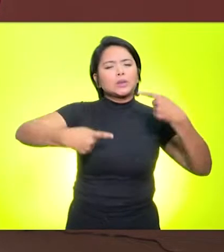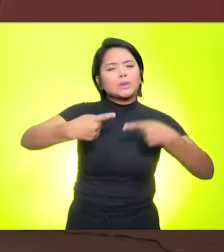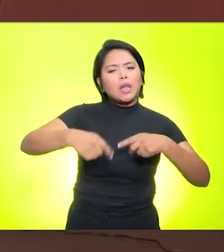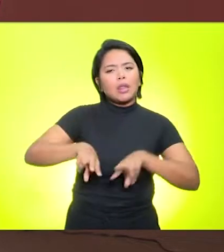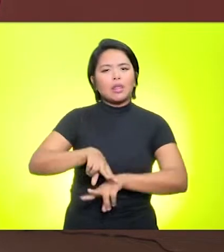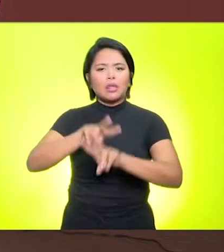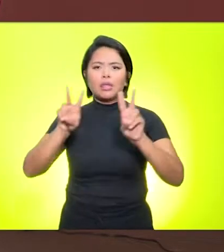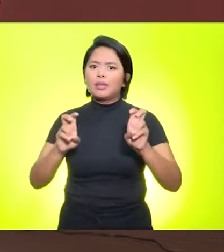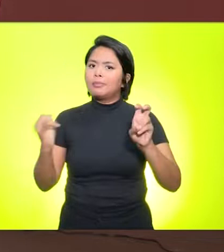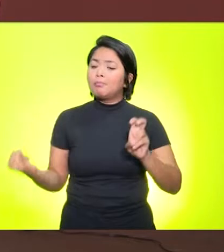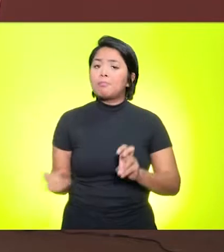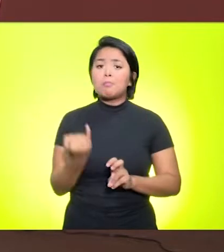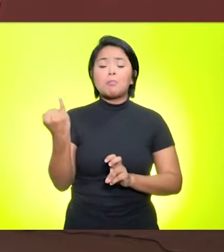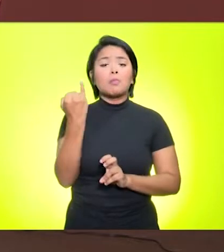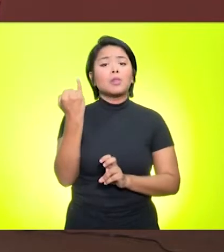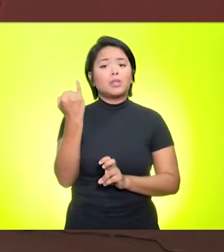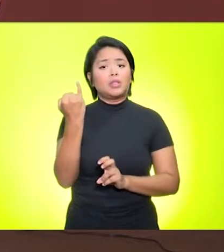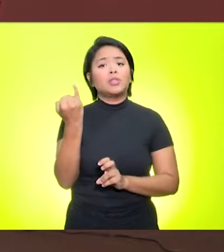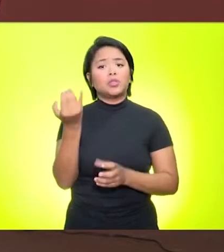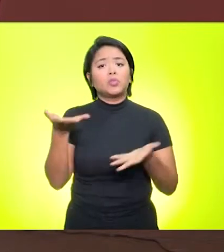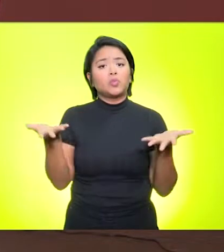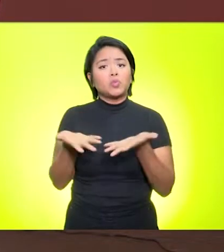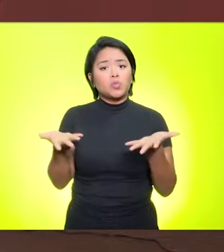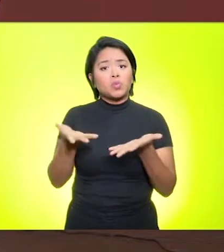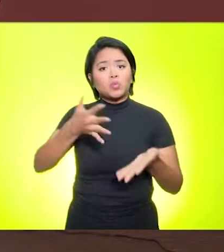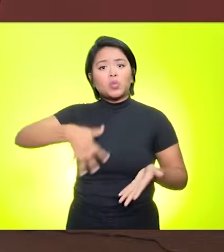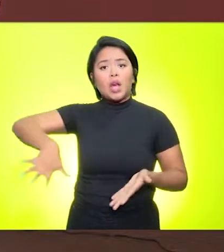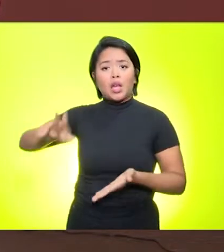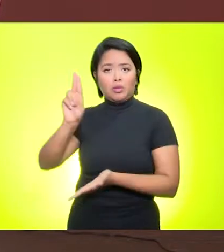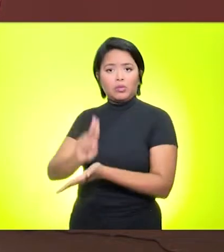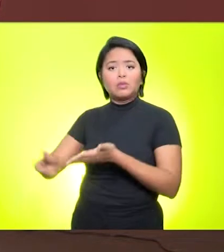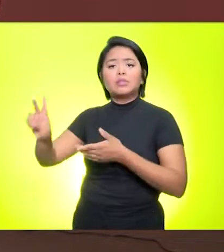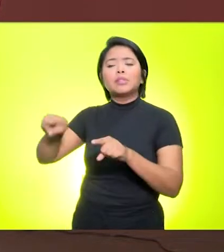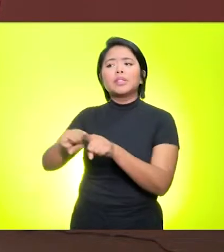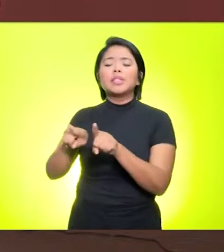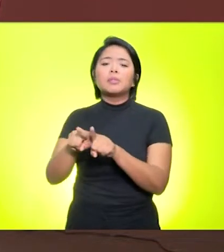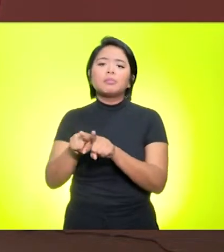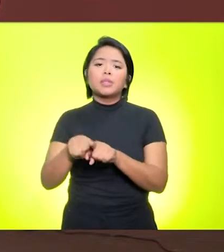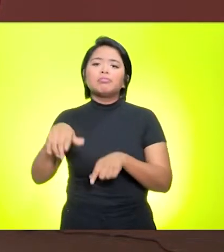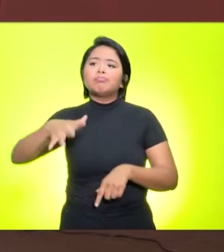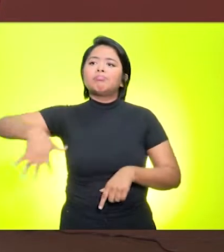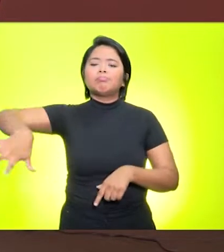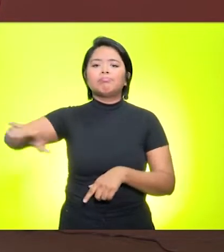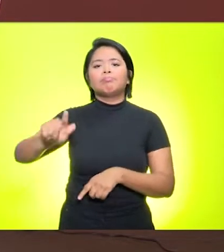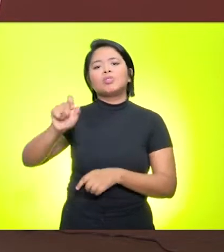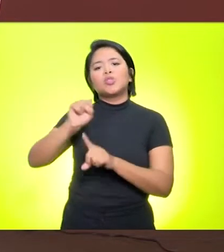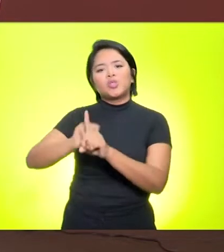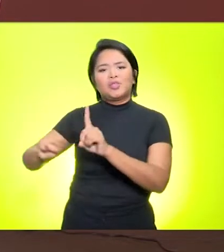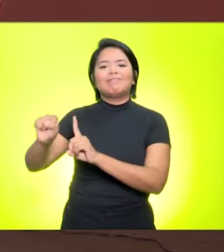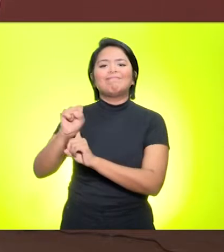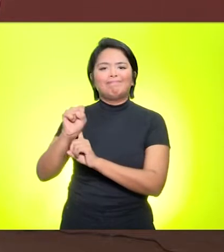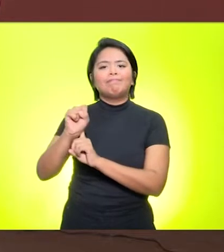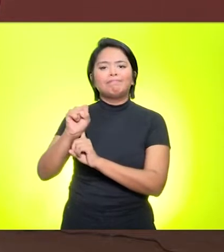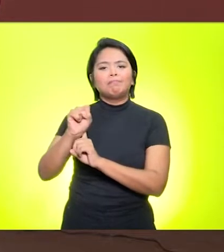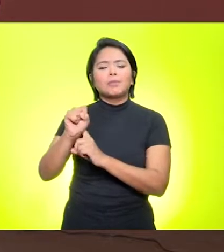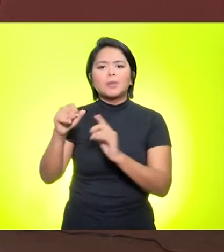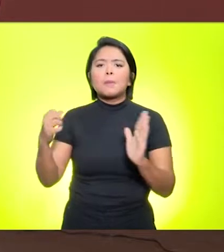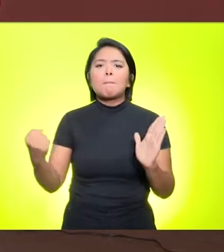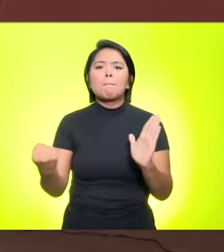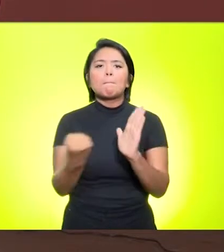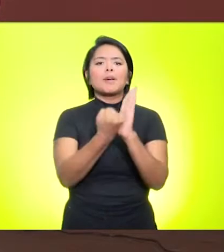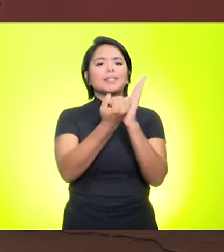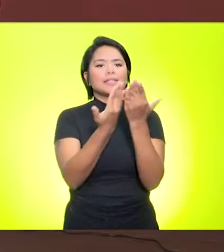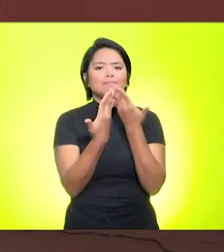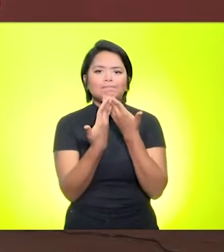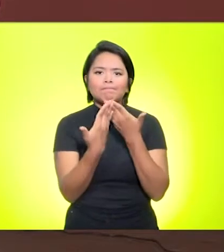que são relevantes para a nossa comunidade acadêmica e também para a sociedade em geral. Então, ela marca realmente o início